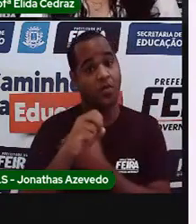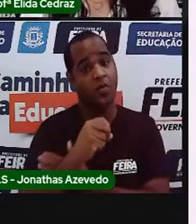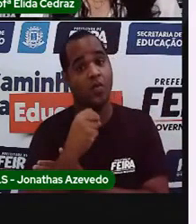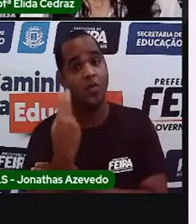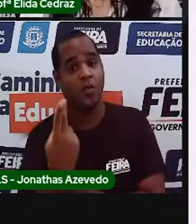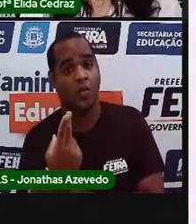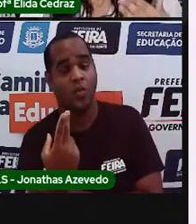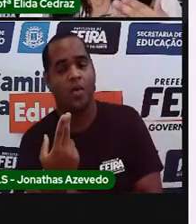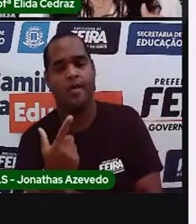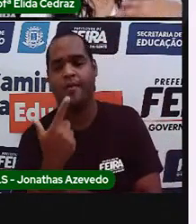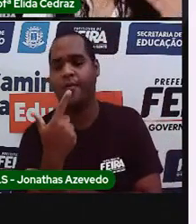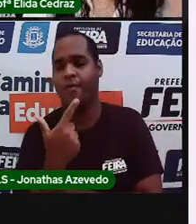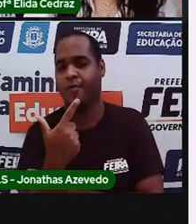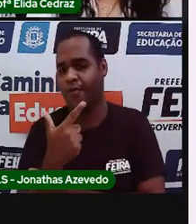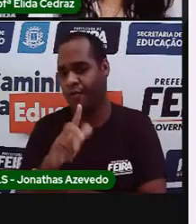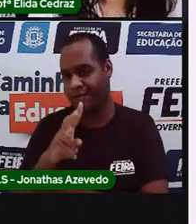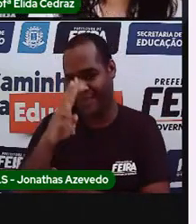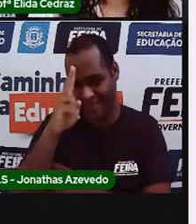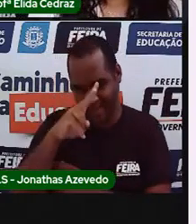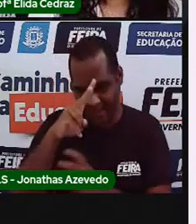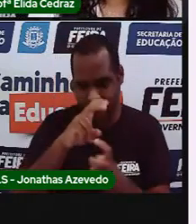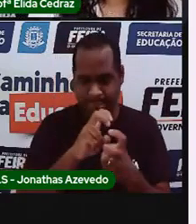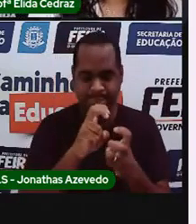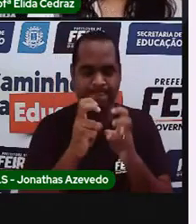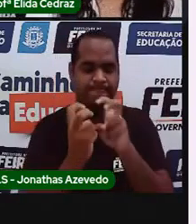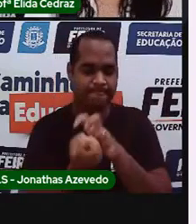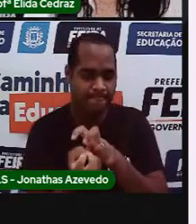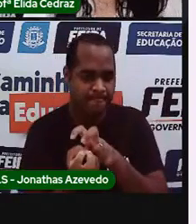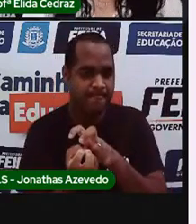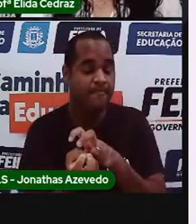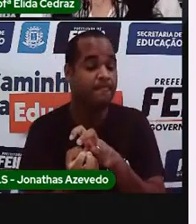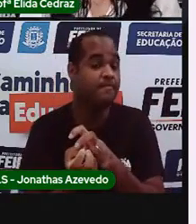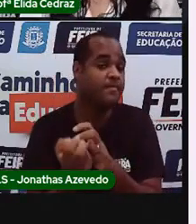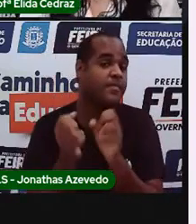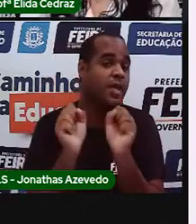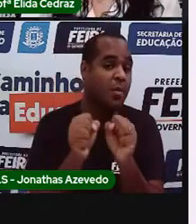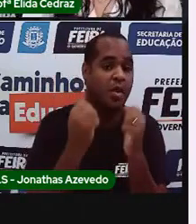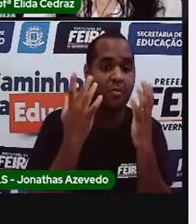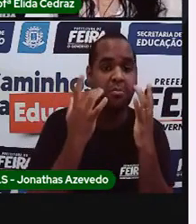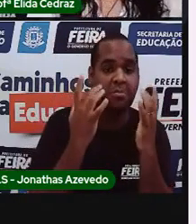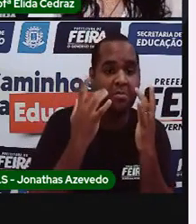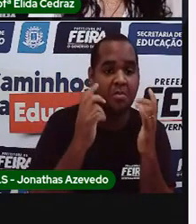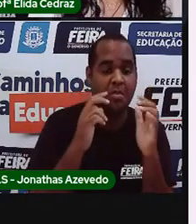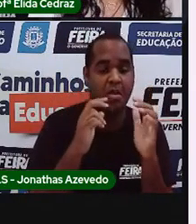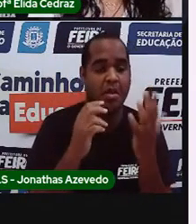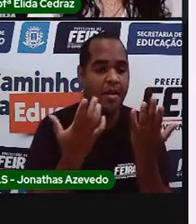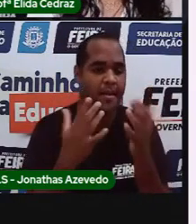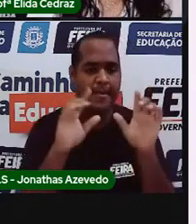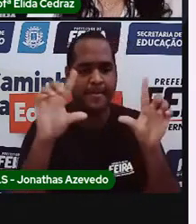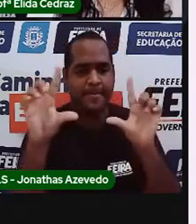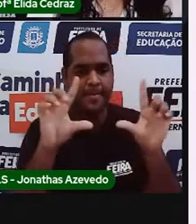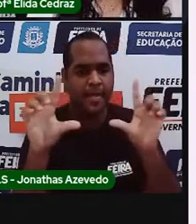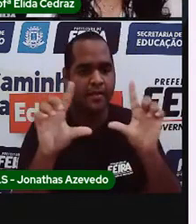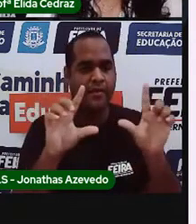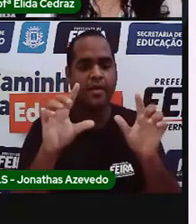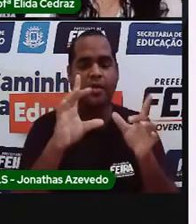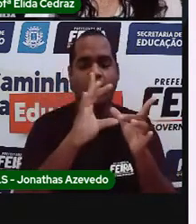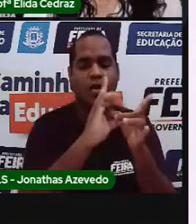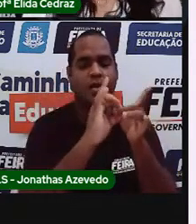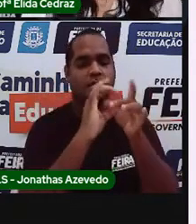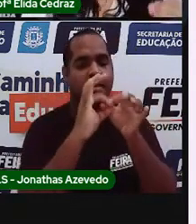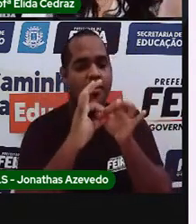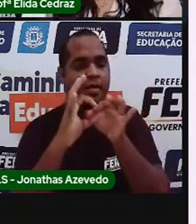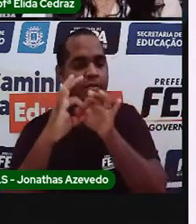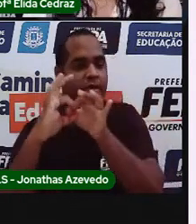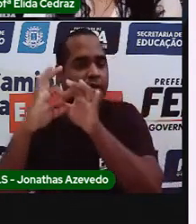pode lembrar da roda de capoeira, de uma apresentação que você viu na TV, das Olimpíadas,